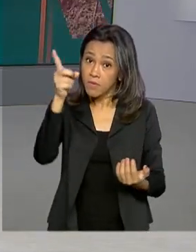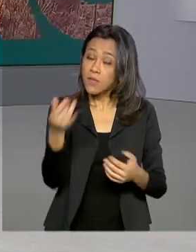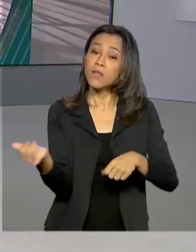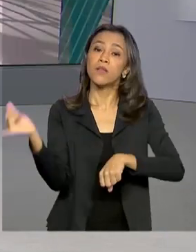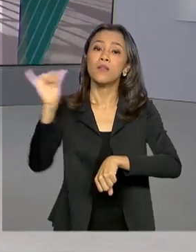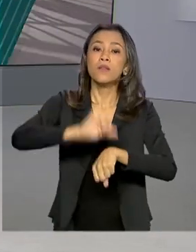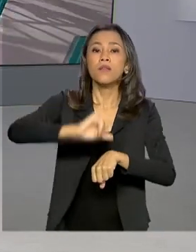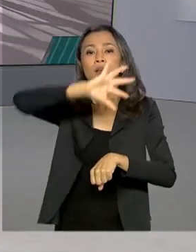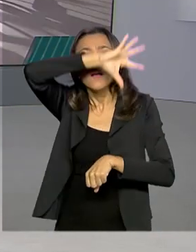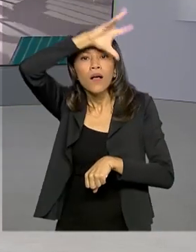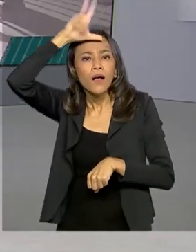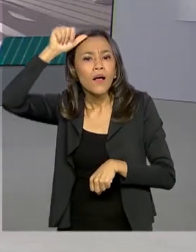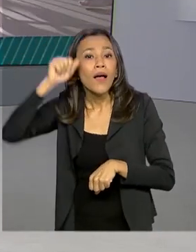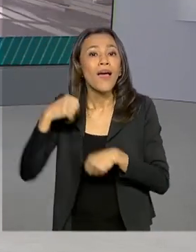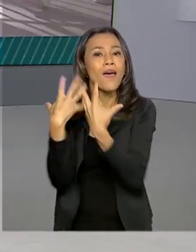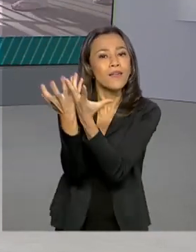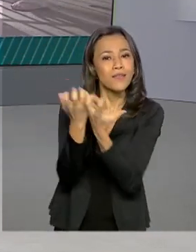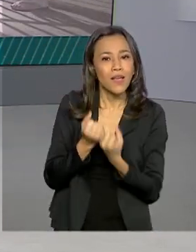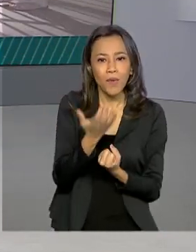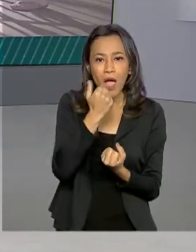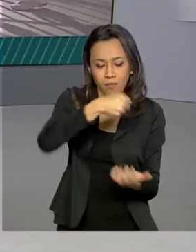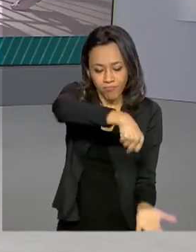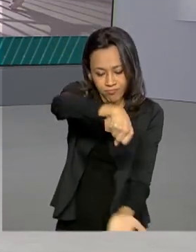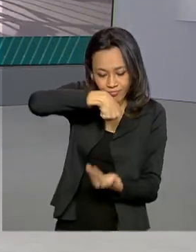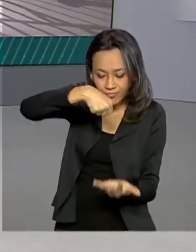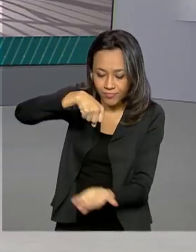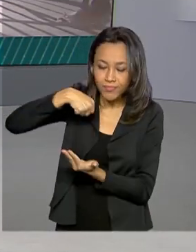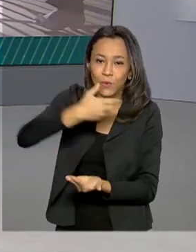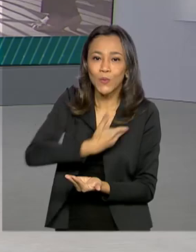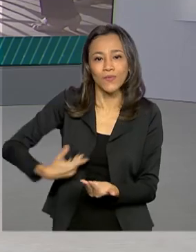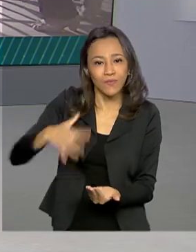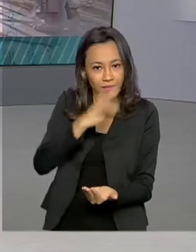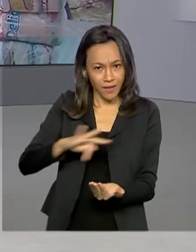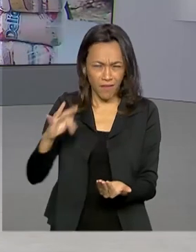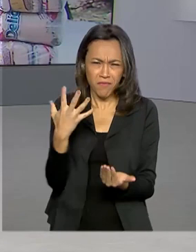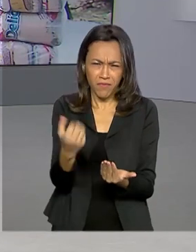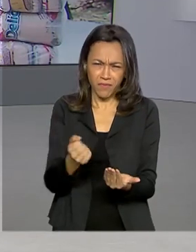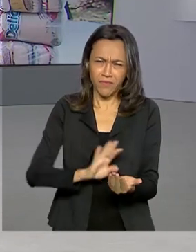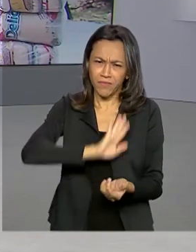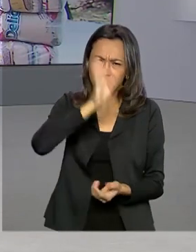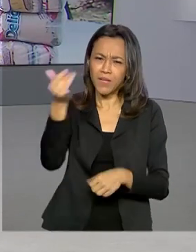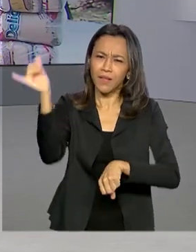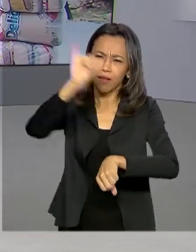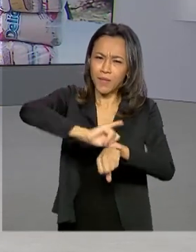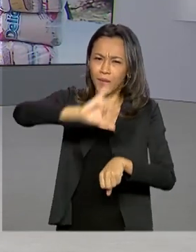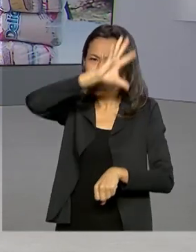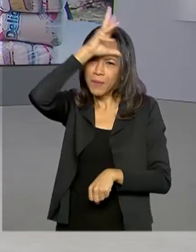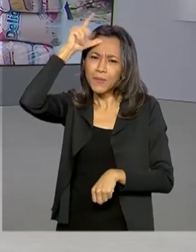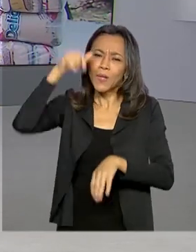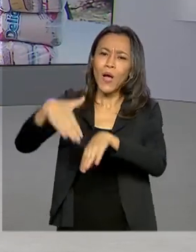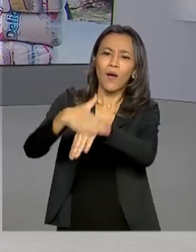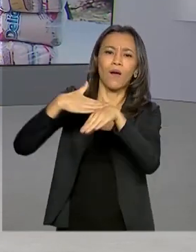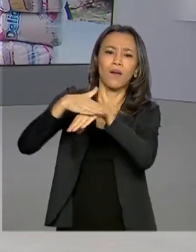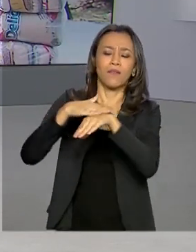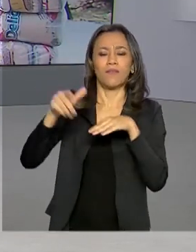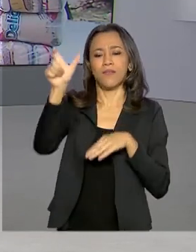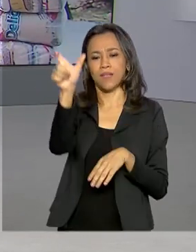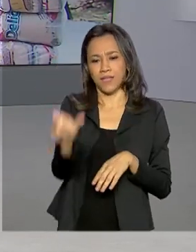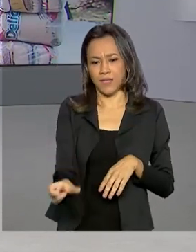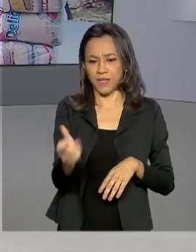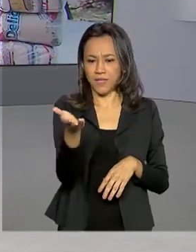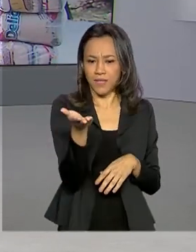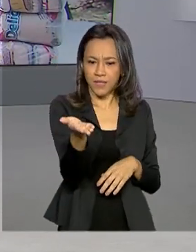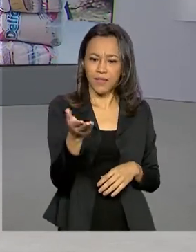e cestas básicas do governo federal. A nossa equipe acompanha, por isso a gente vai agora até a capital do Amazonas conversar com o nosso repórter Daniel